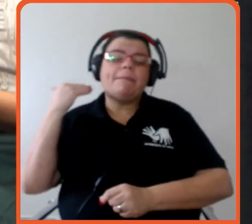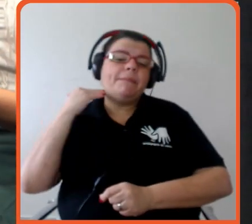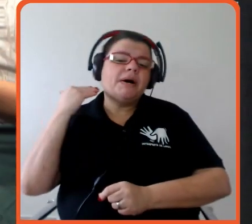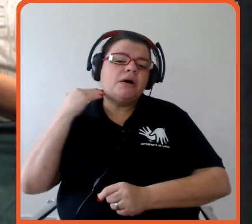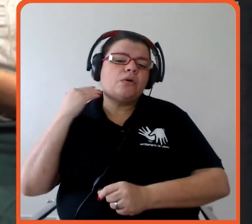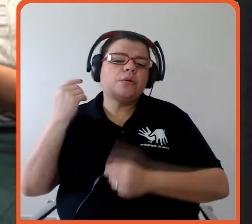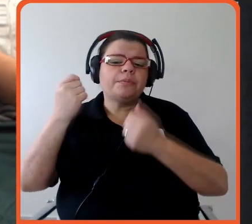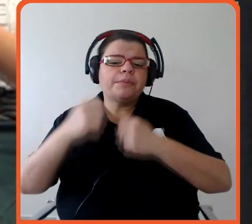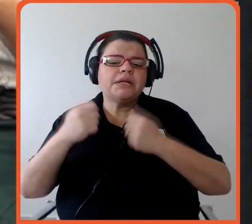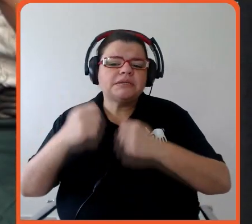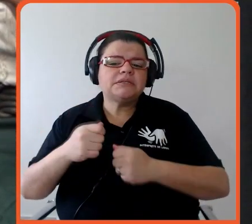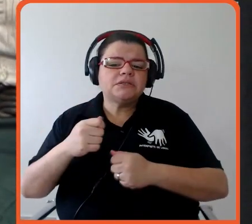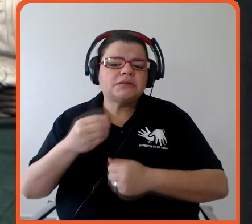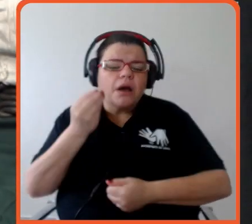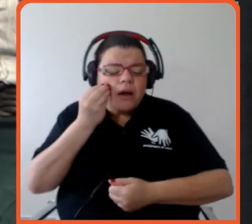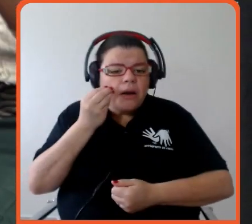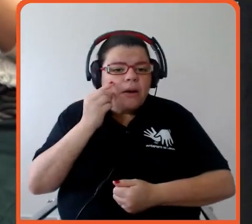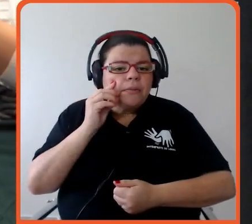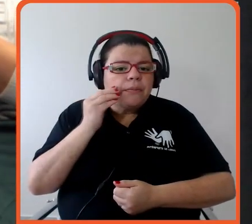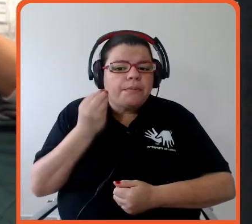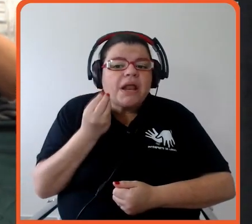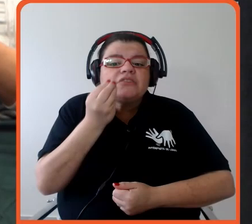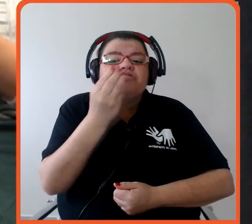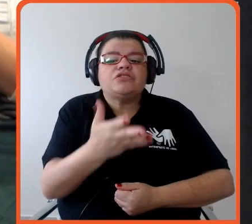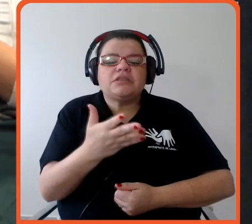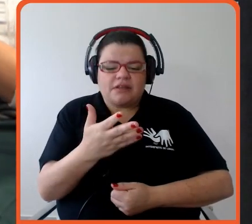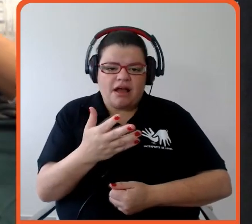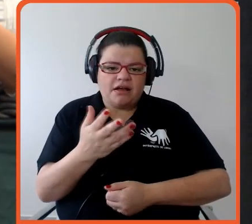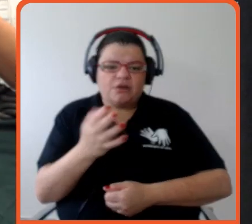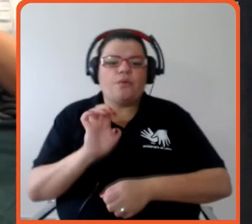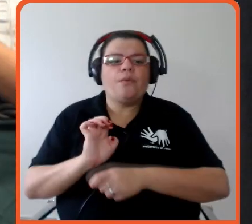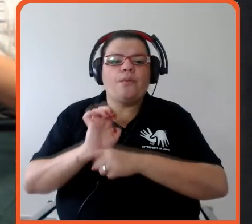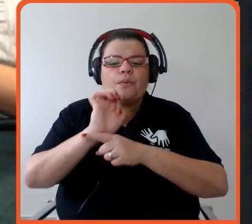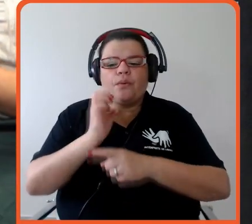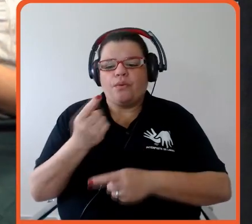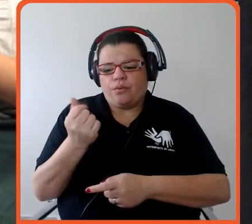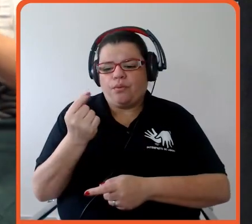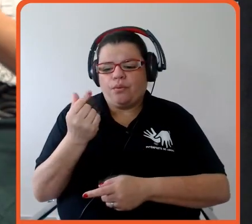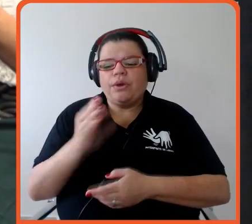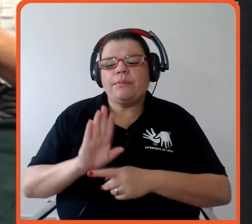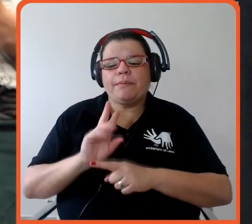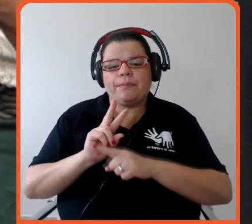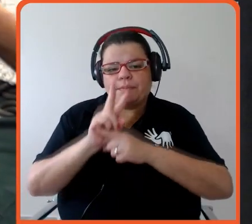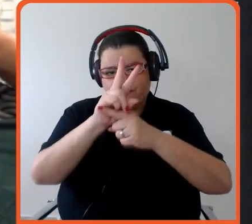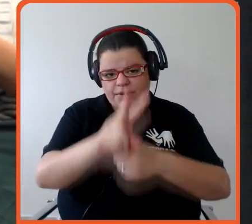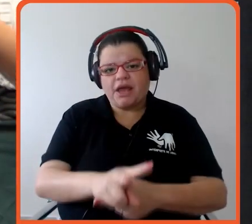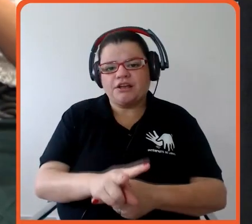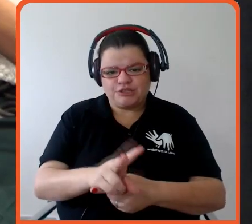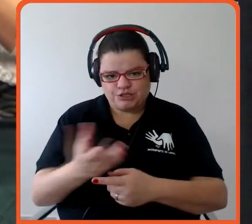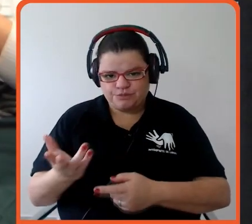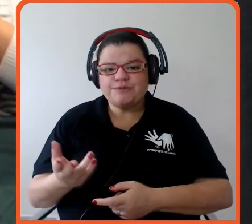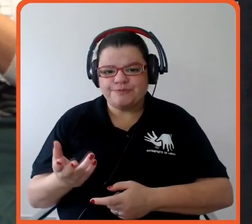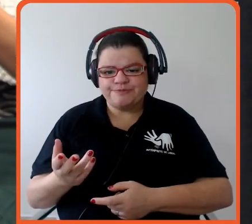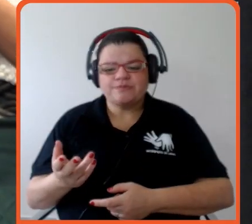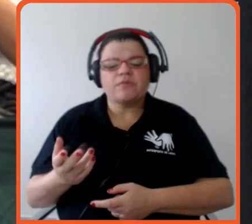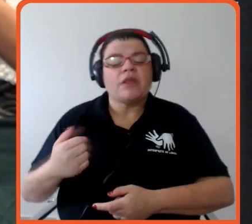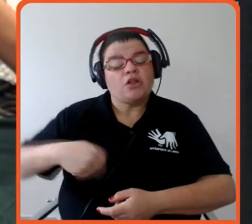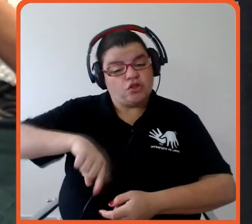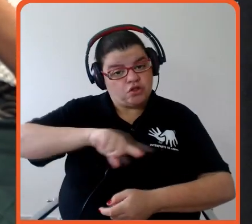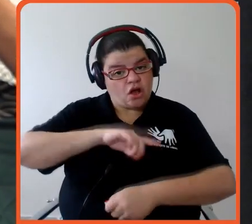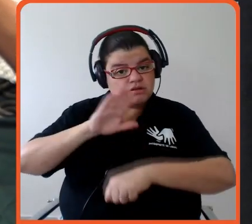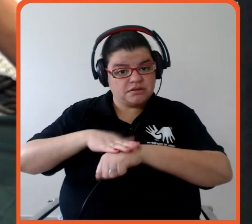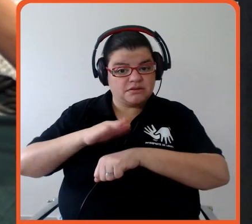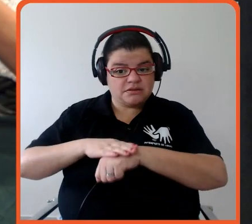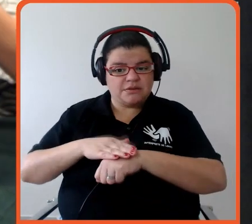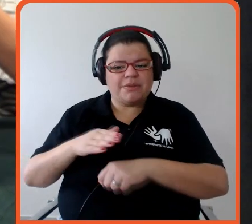de dar um empréstimo para você? E a gente direciona a empresa para esse caminho. Além disso, a gente, como é uma área satélite, a gente